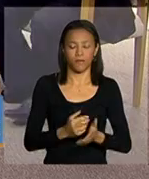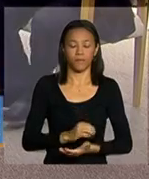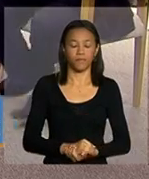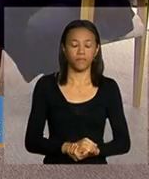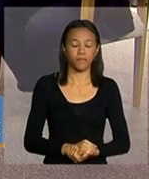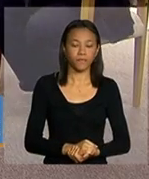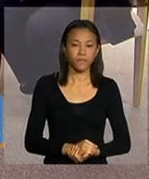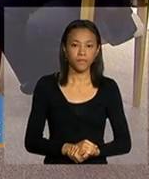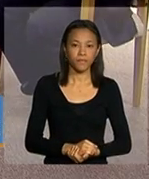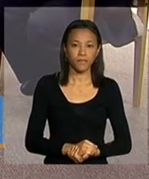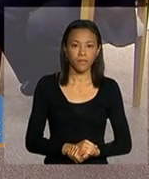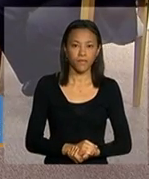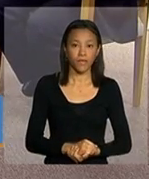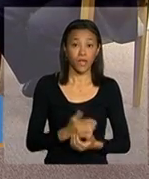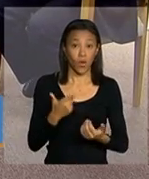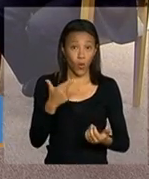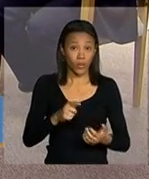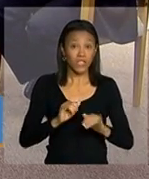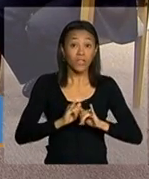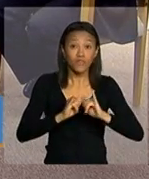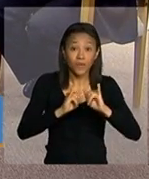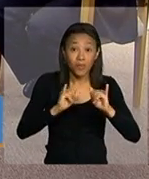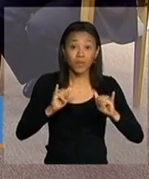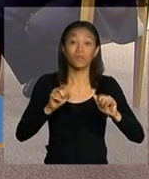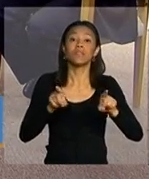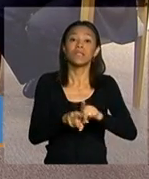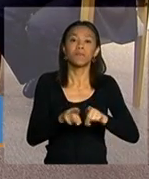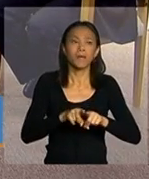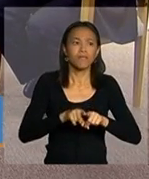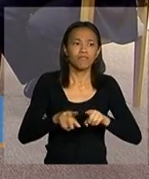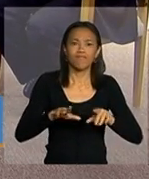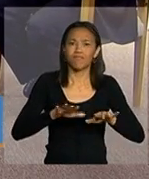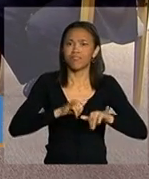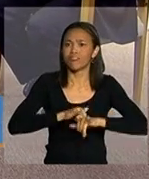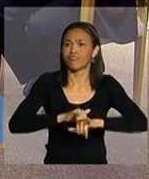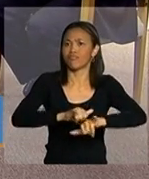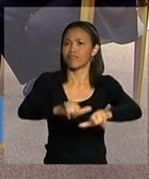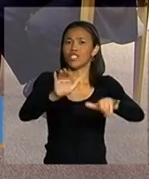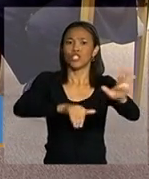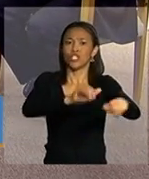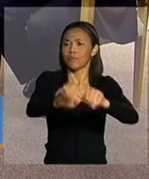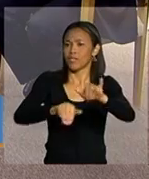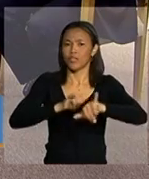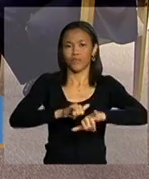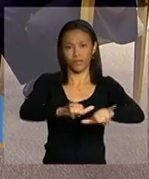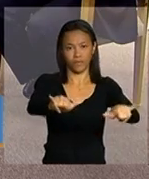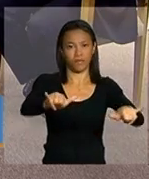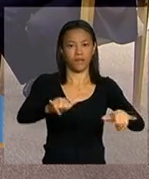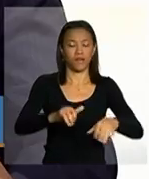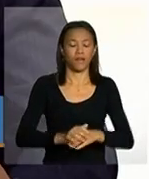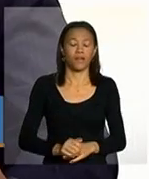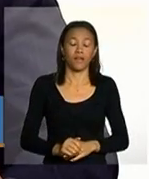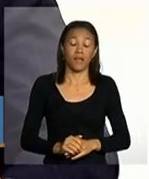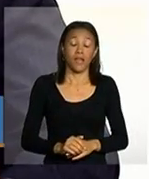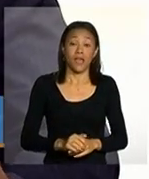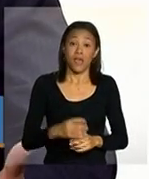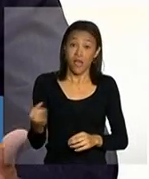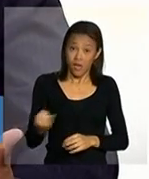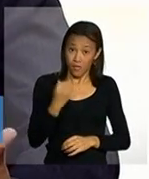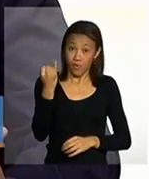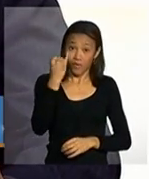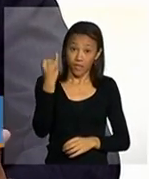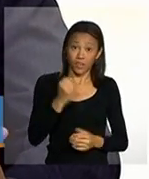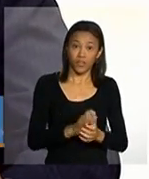e mobilização quer dizer é comovente a mobilização das